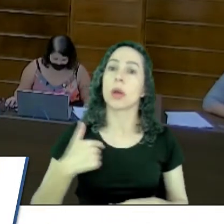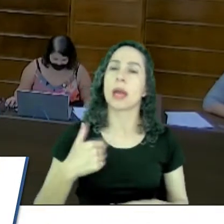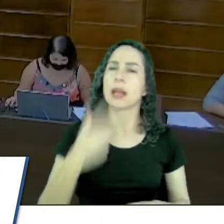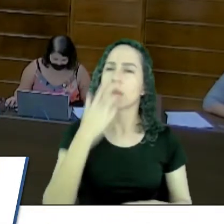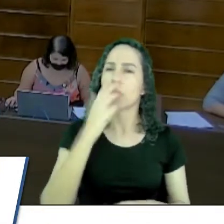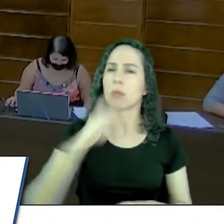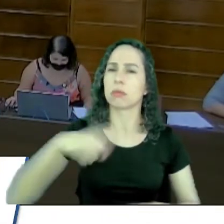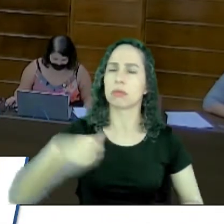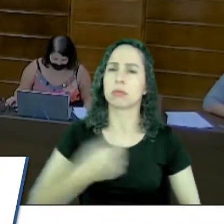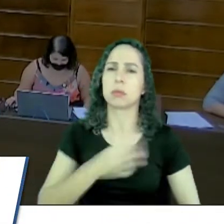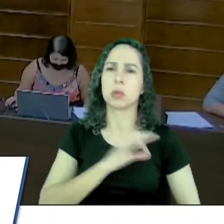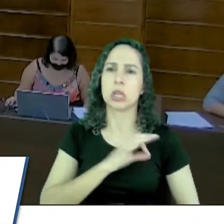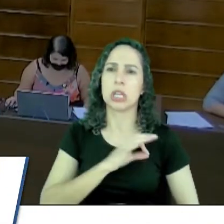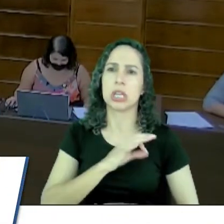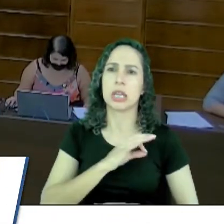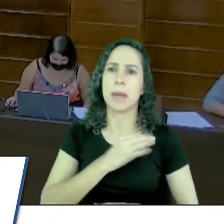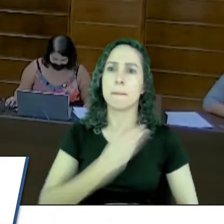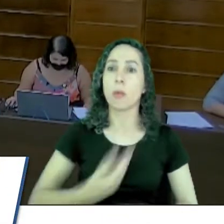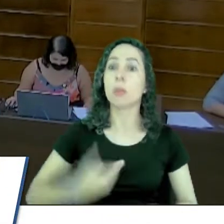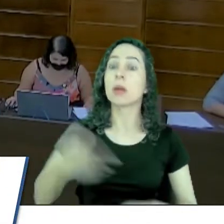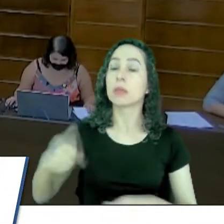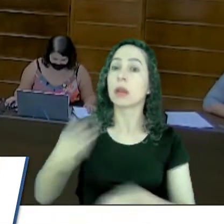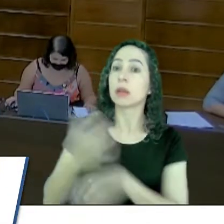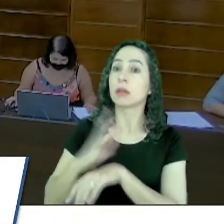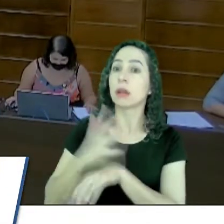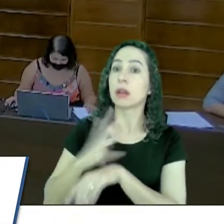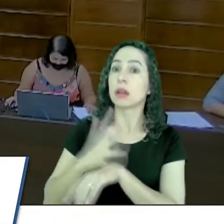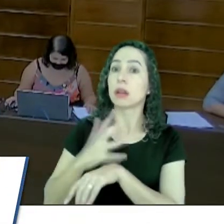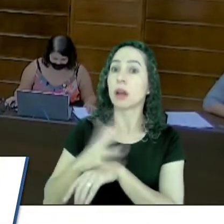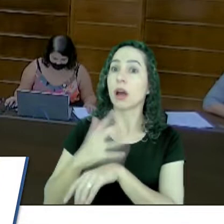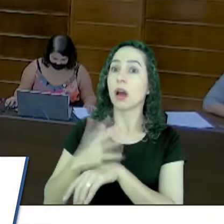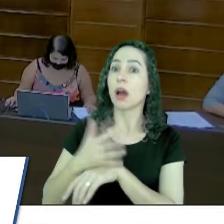ele tem que ser treinado, ele tem que ser reciclado